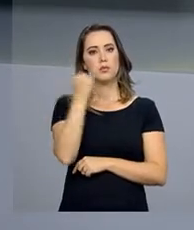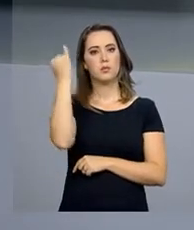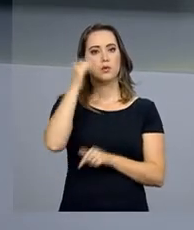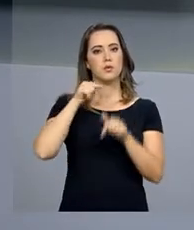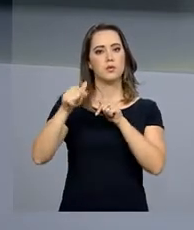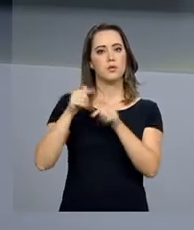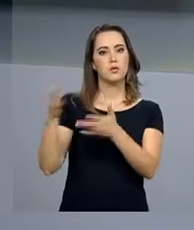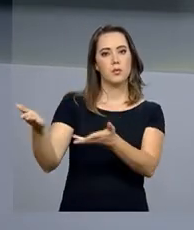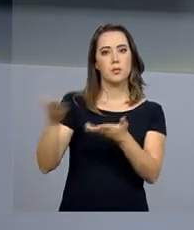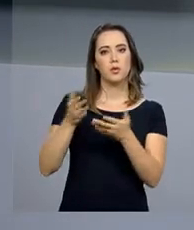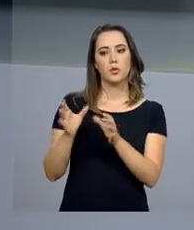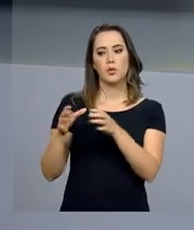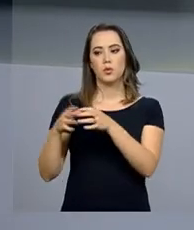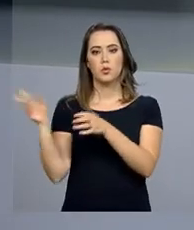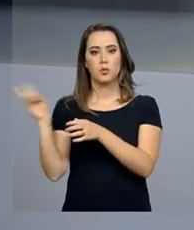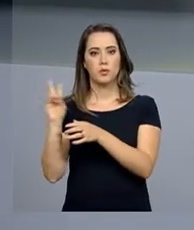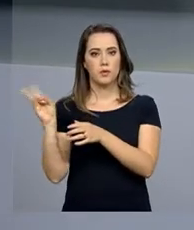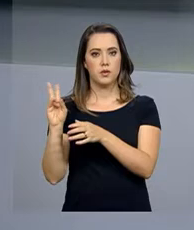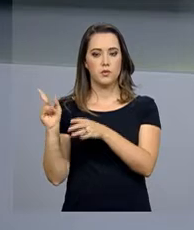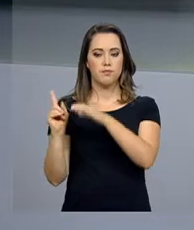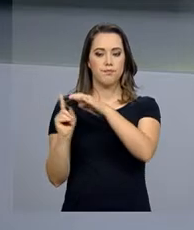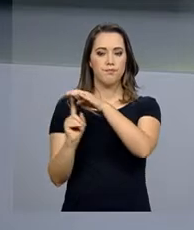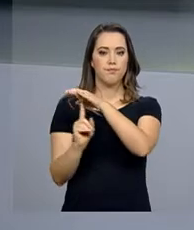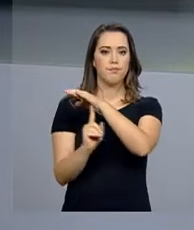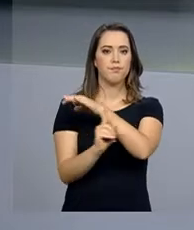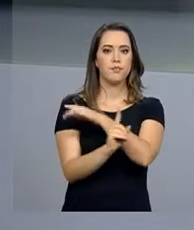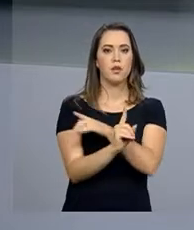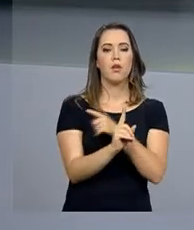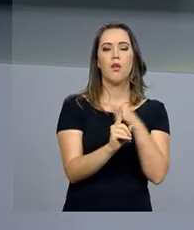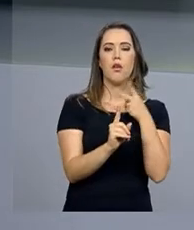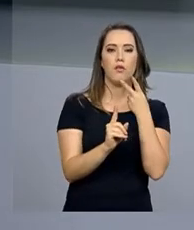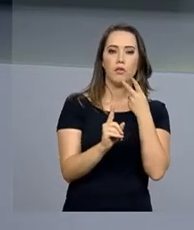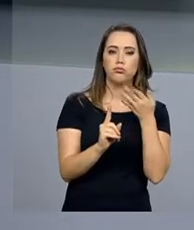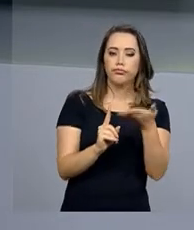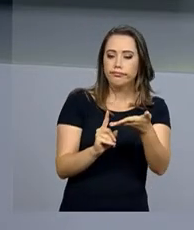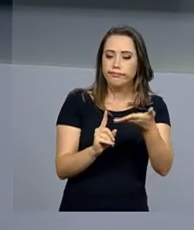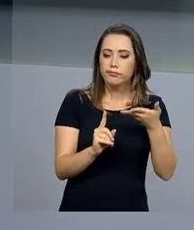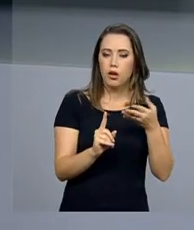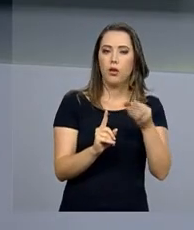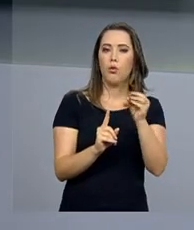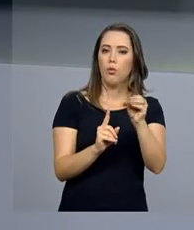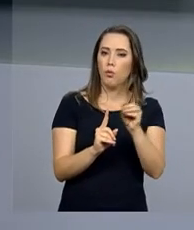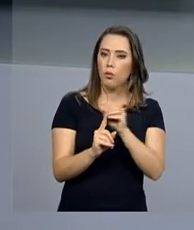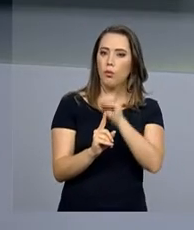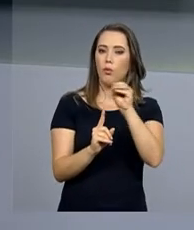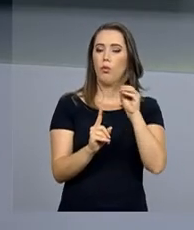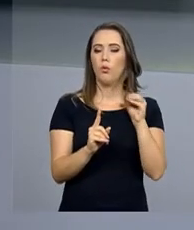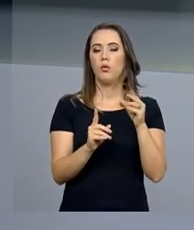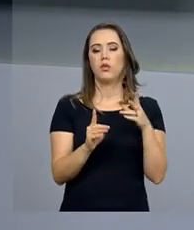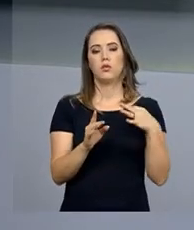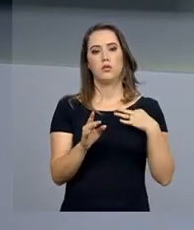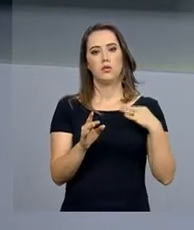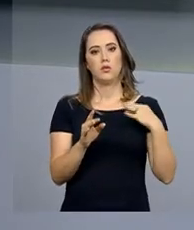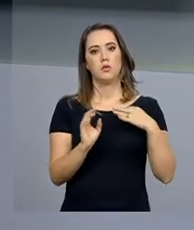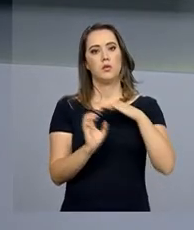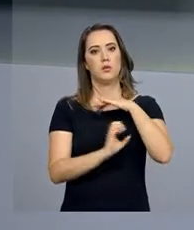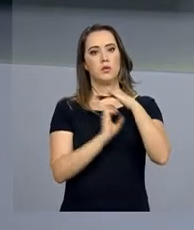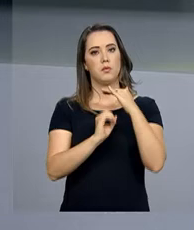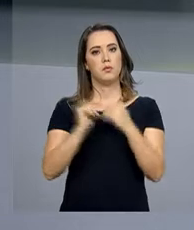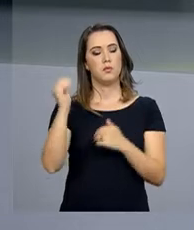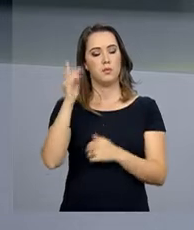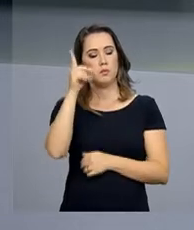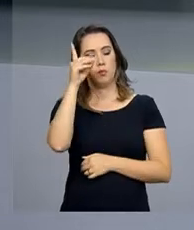na acolhida aos venezuelanos. O presidente citou o exemplo dos voluntários que fazem parte de um projeto da Empresa Brasileira de